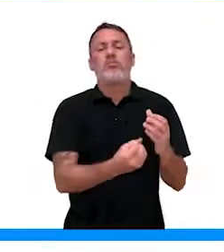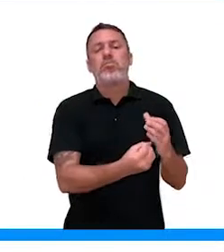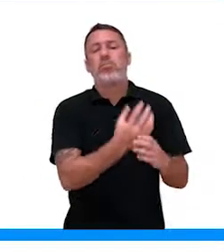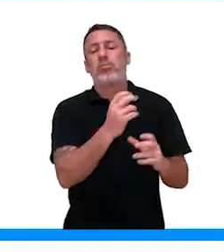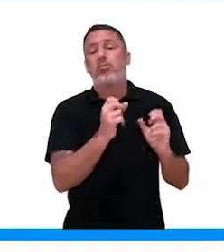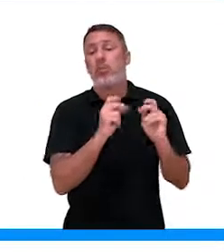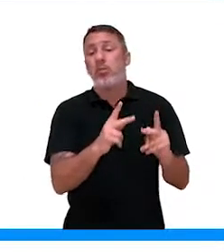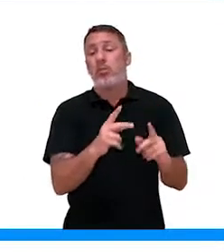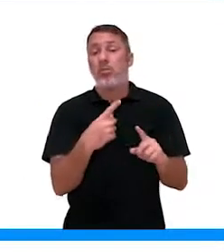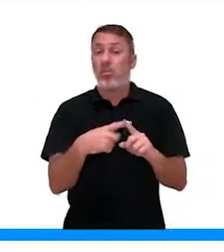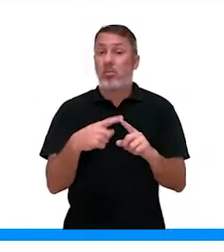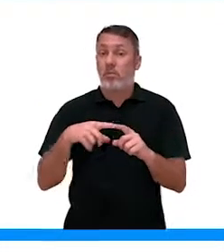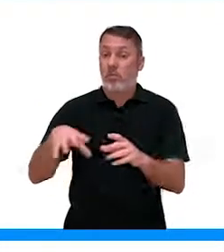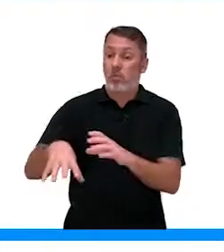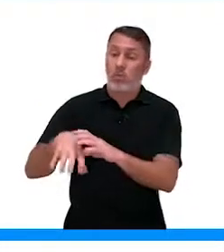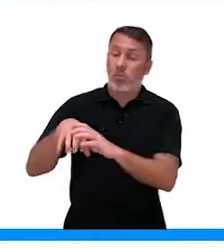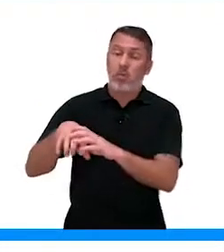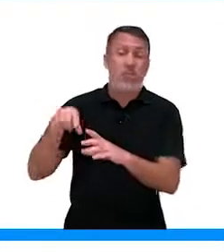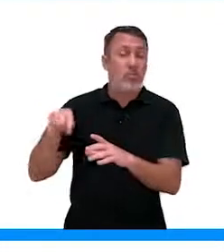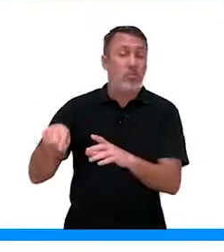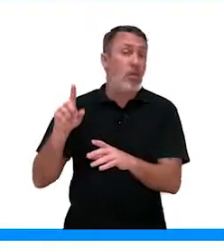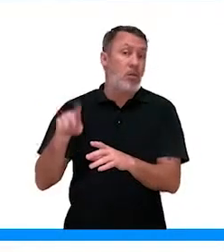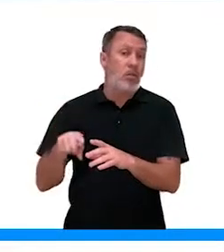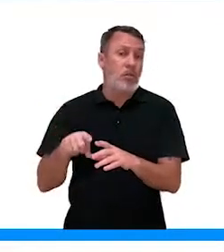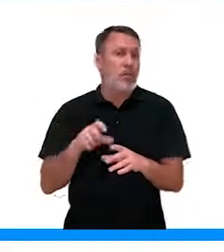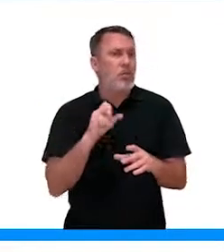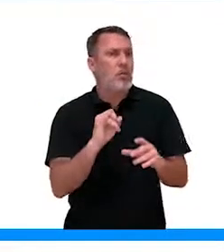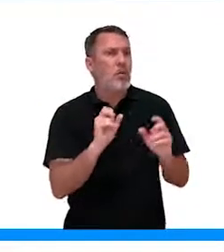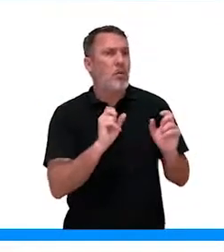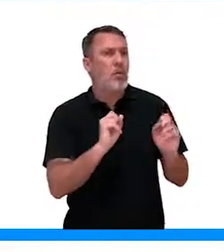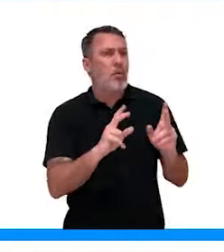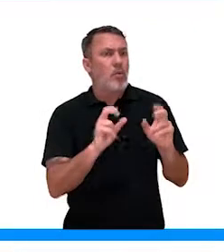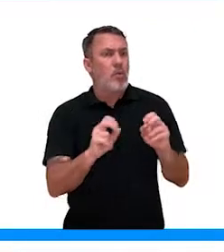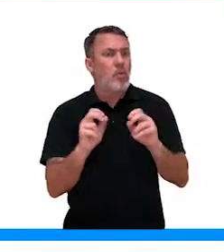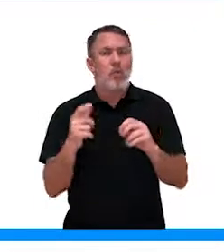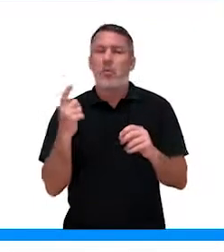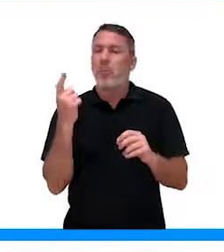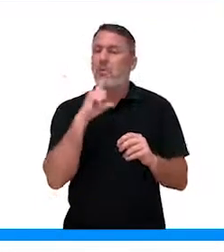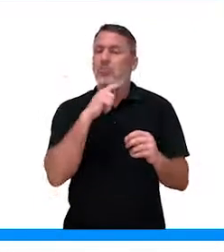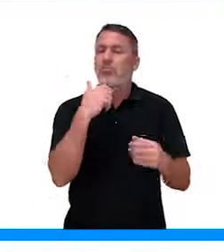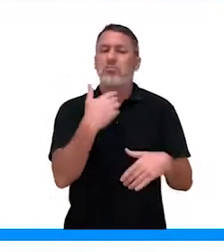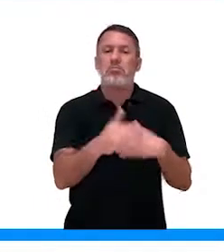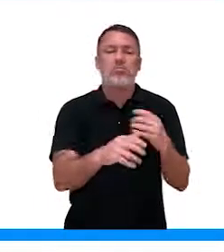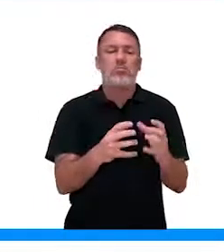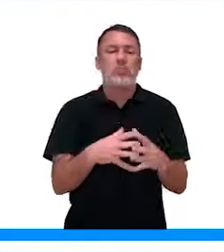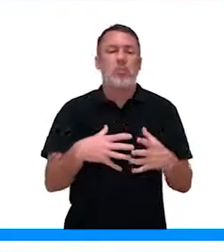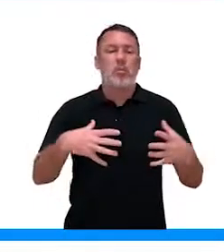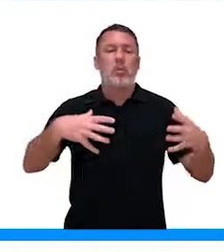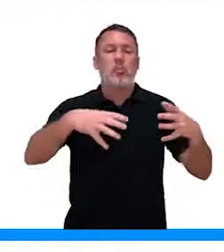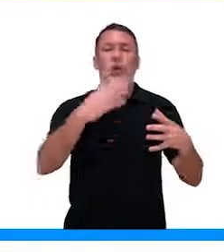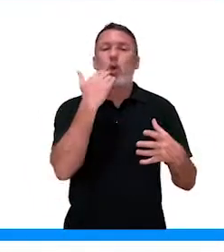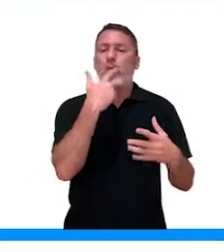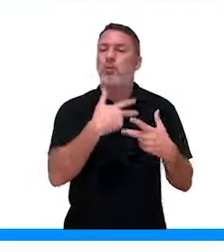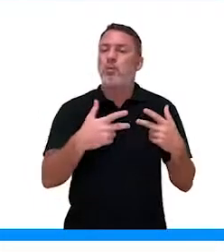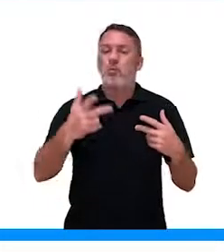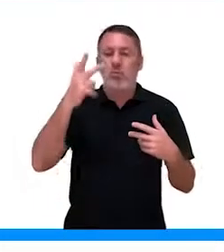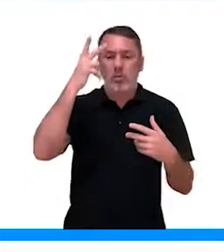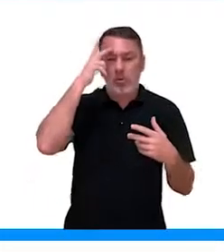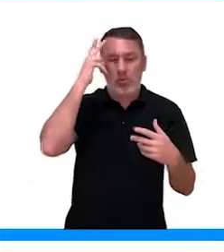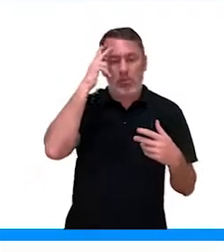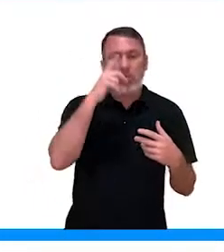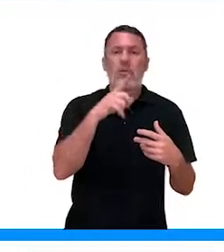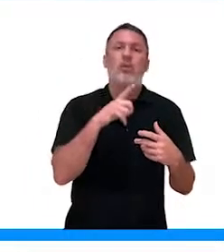retirar do solo? Que é isso que ela retira do solo. Tendo essas condições ideais, elas conseguem se desenvolver sem a presença dele.